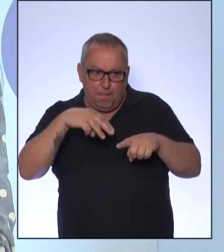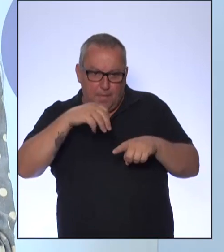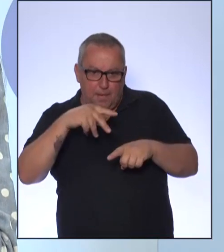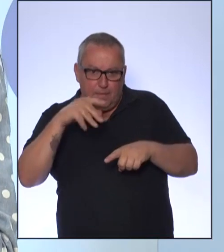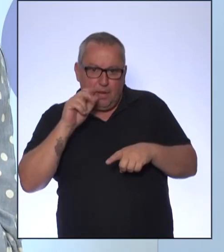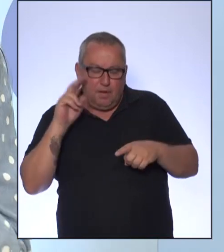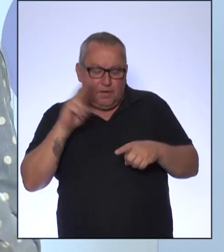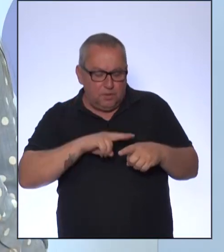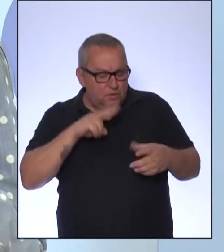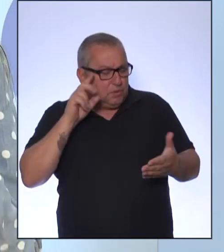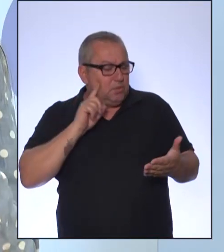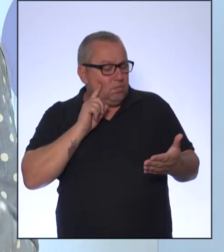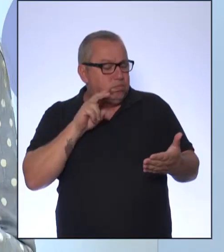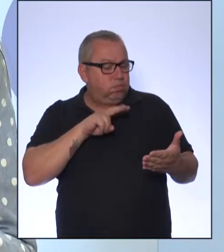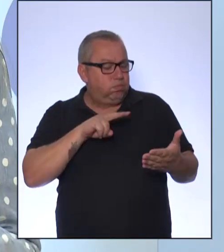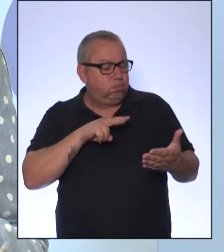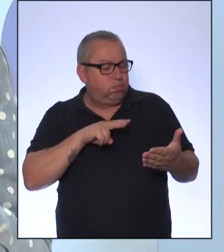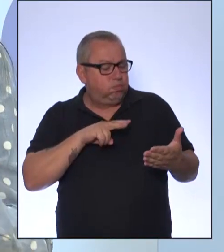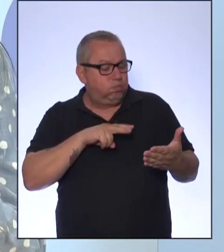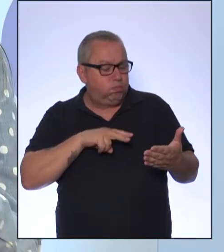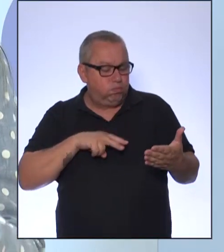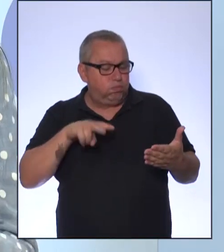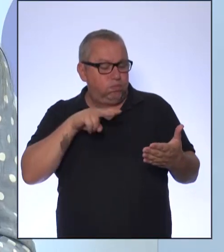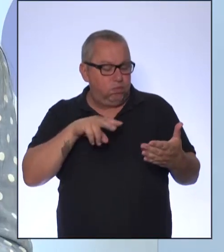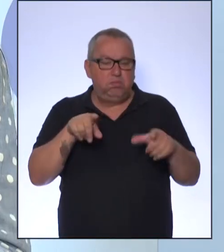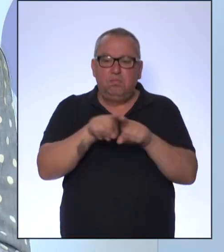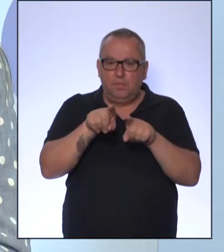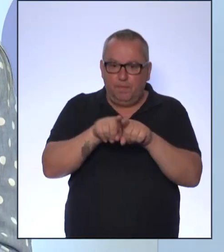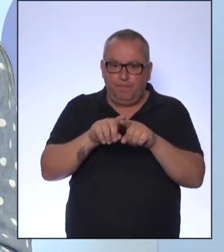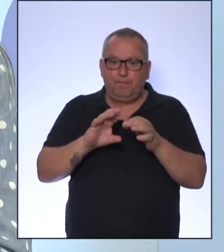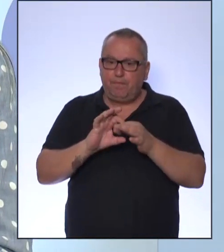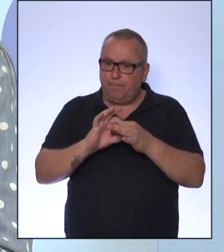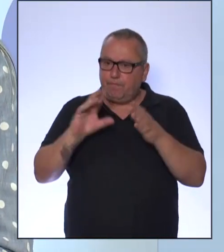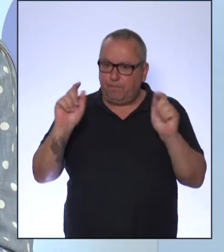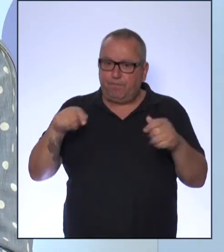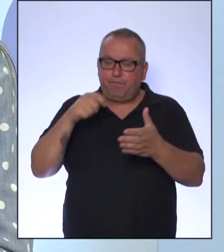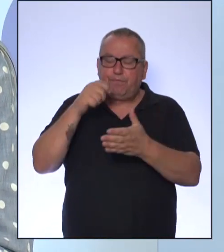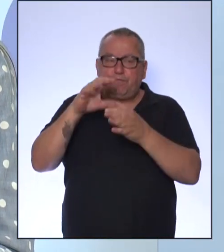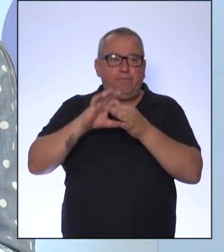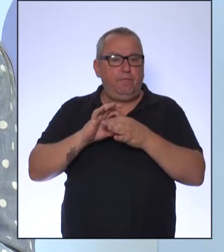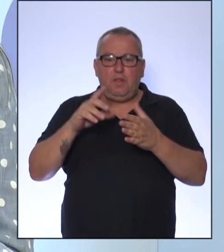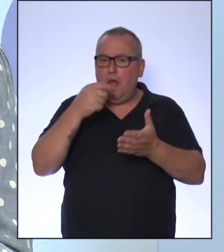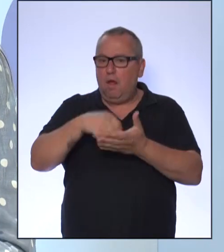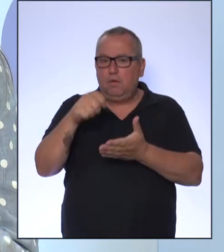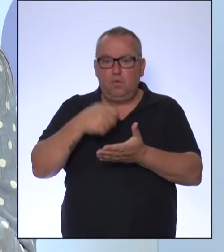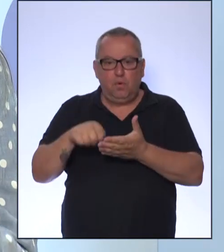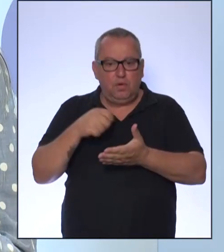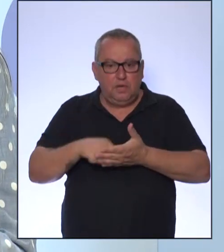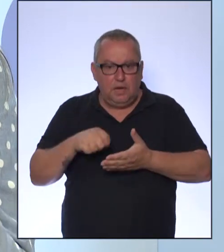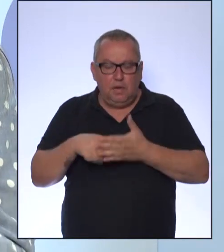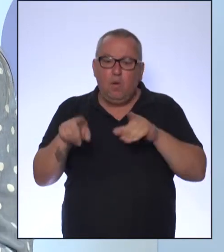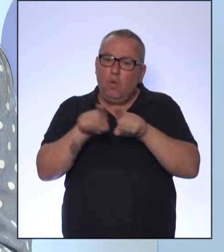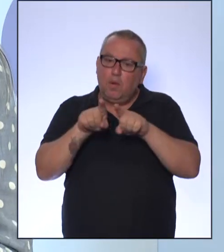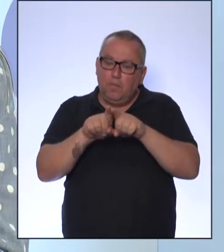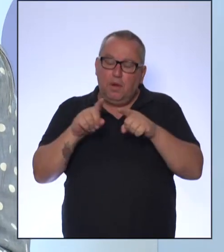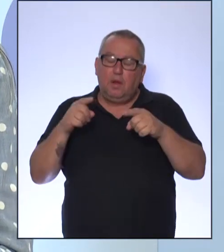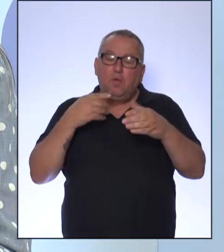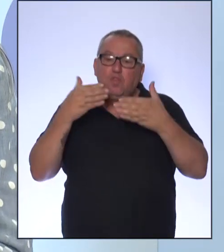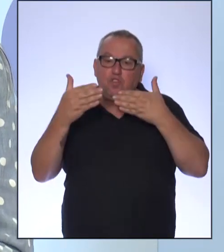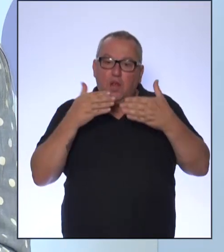O aluno que se sentir aí à vontade para fazer suas anotações no caderno, ou até mesmo colocar no chat suas